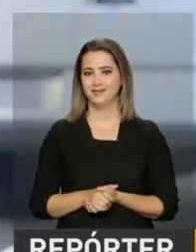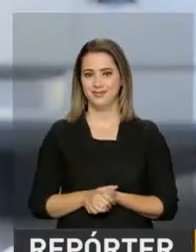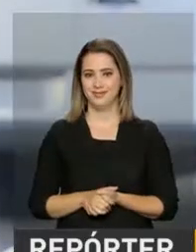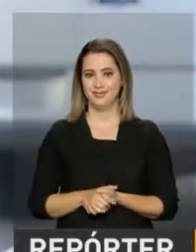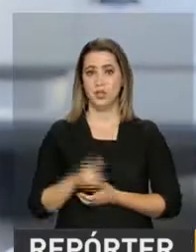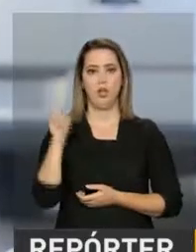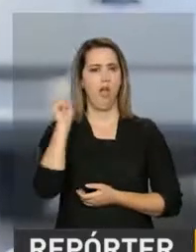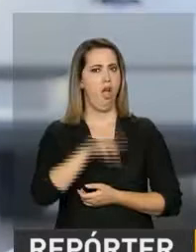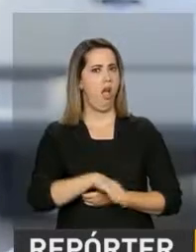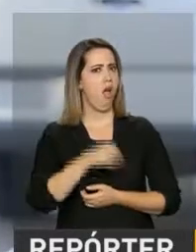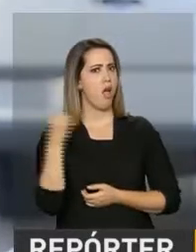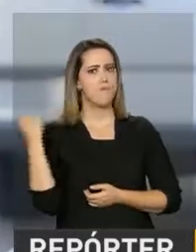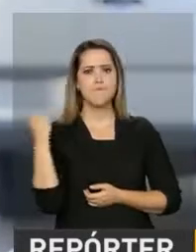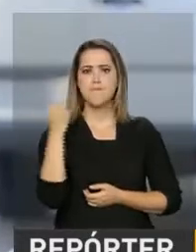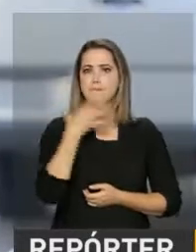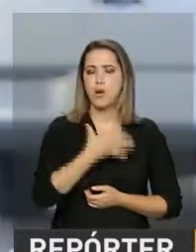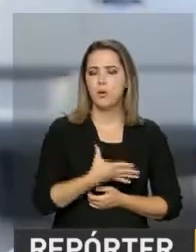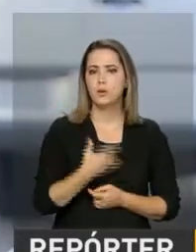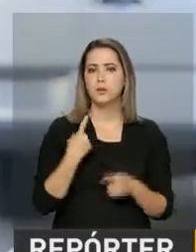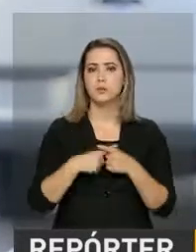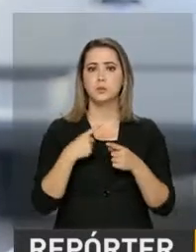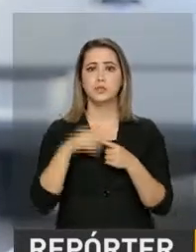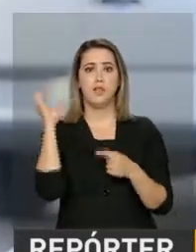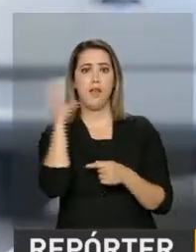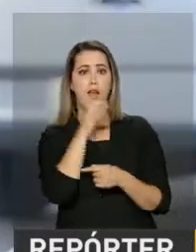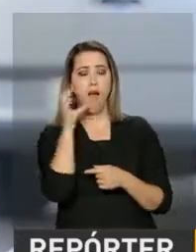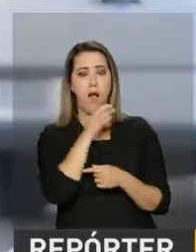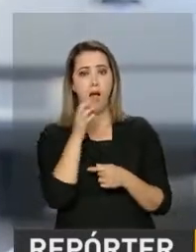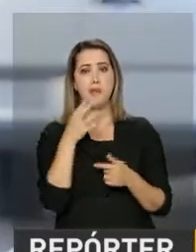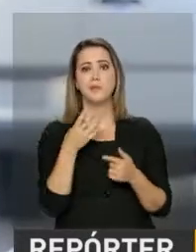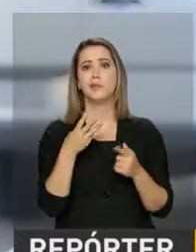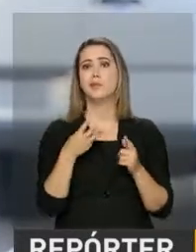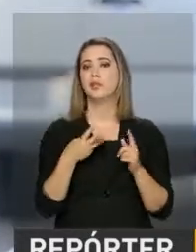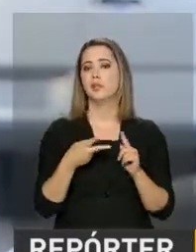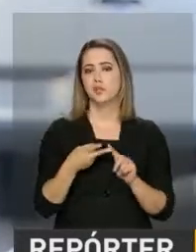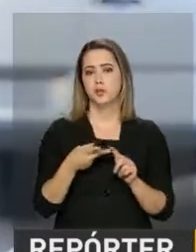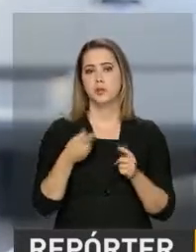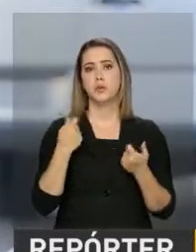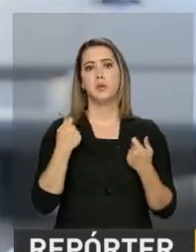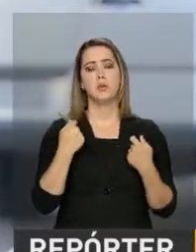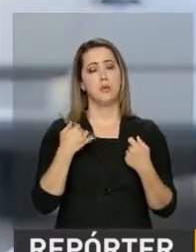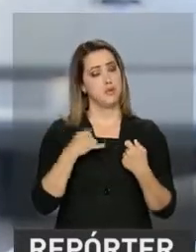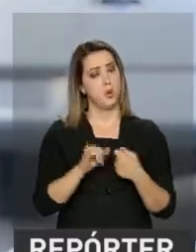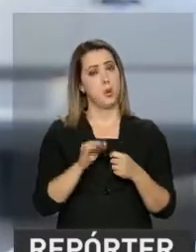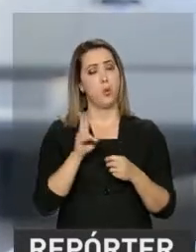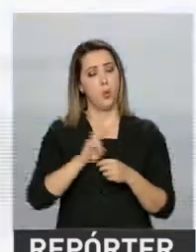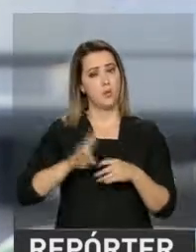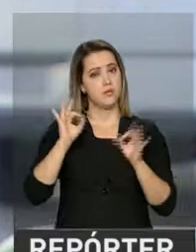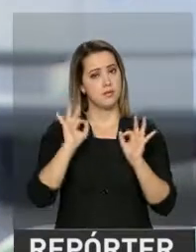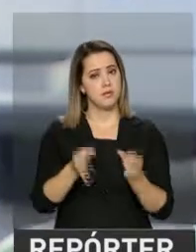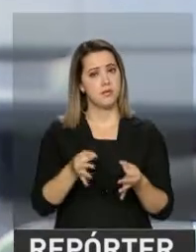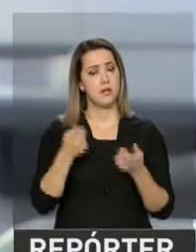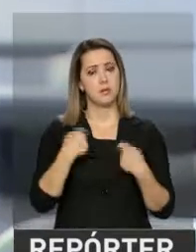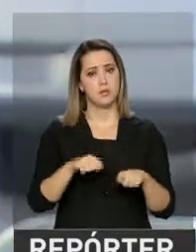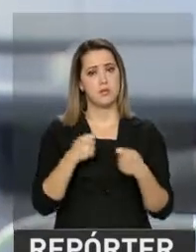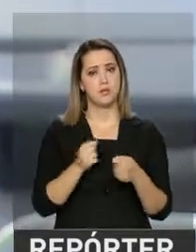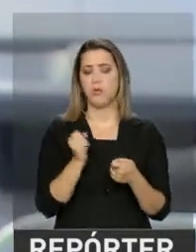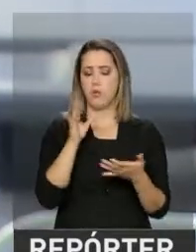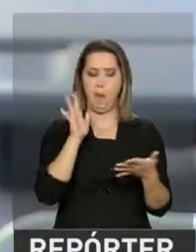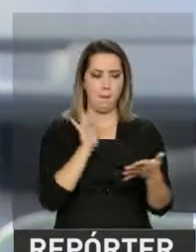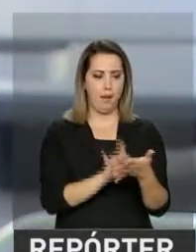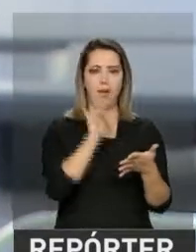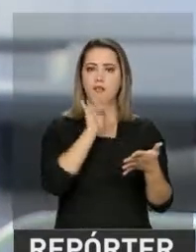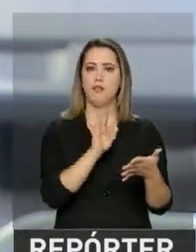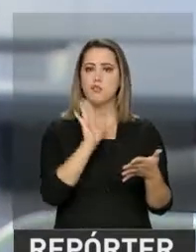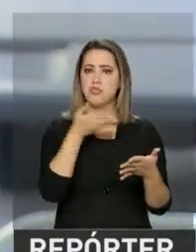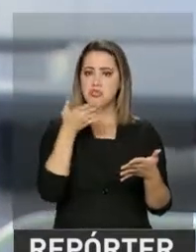ótimo, ele é ágil, ele atende as necessidades do servidor. Você clica no aplicativo, já